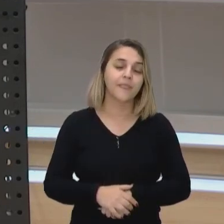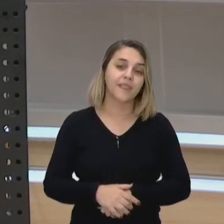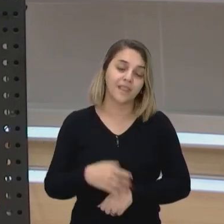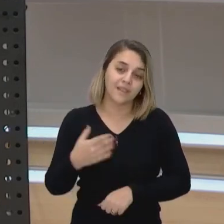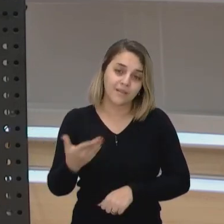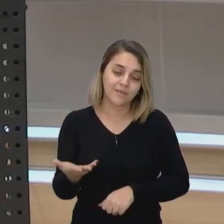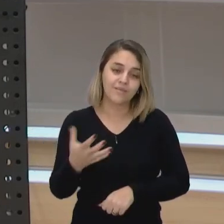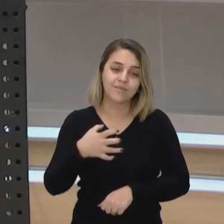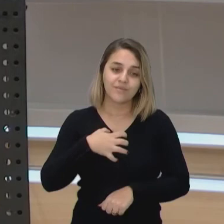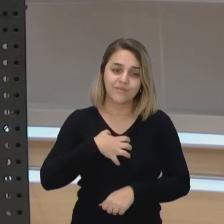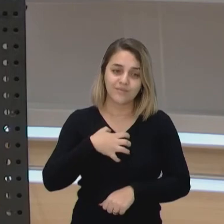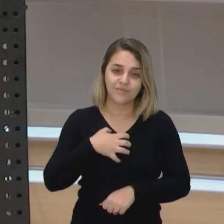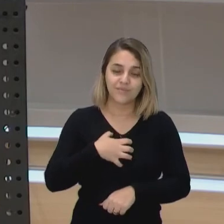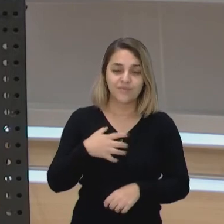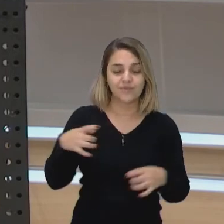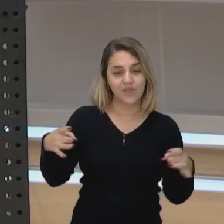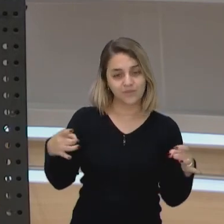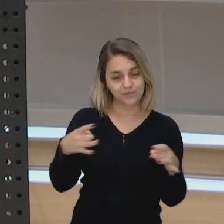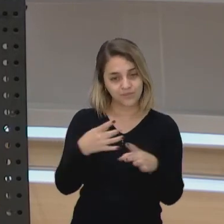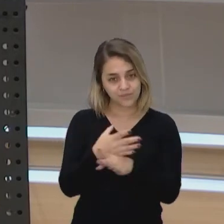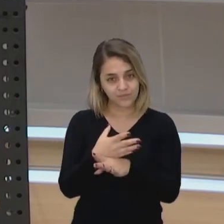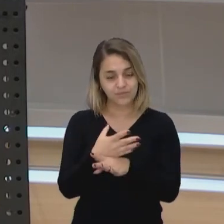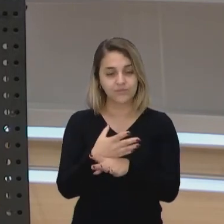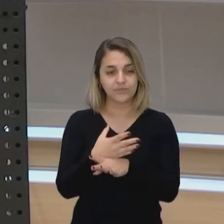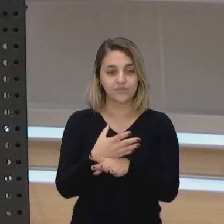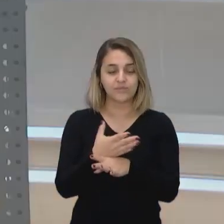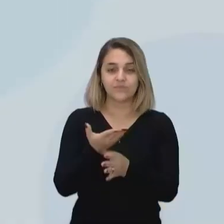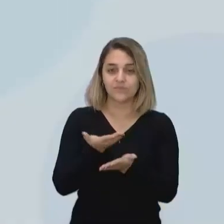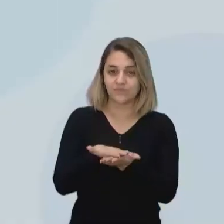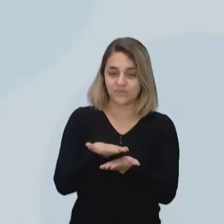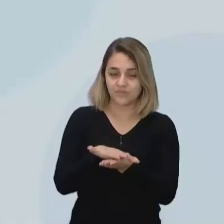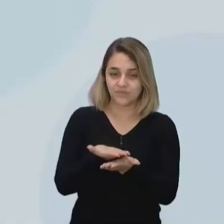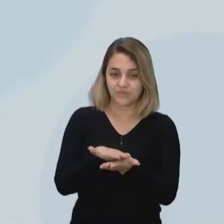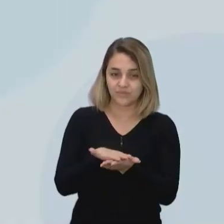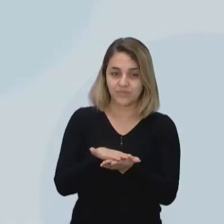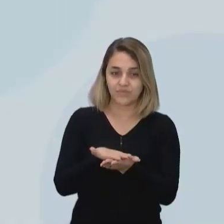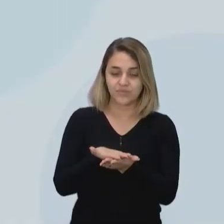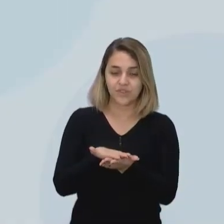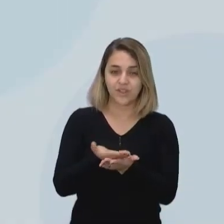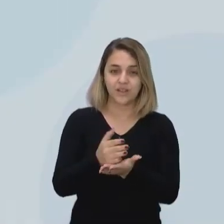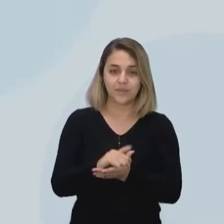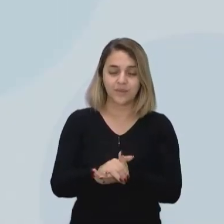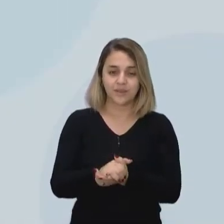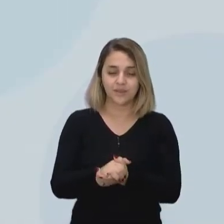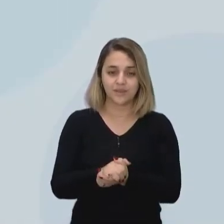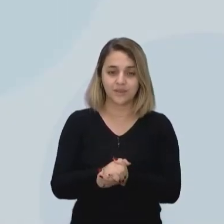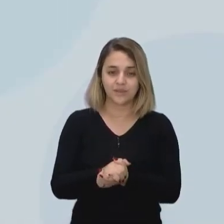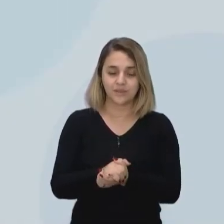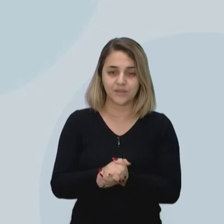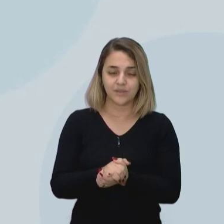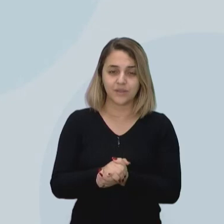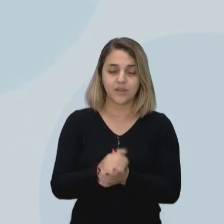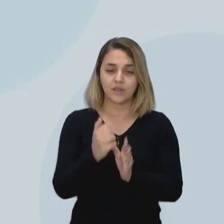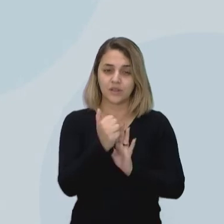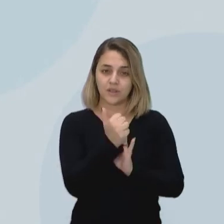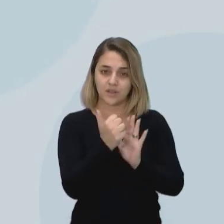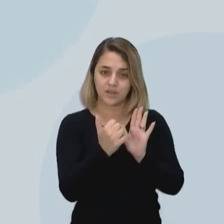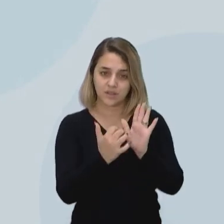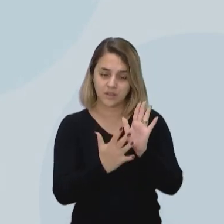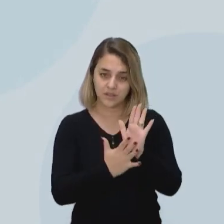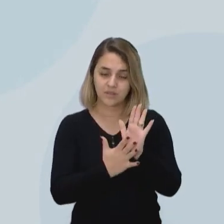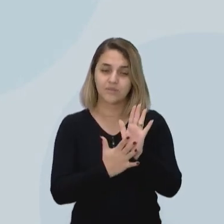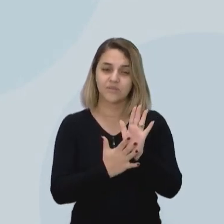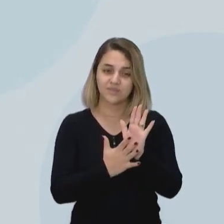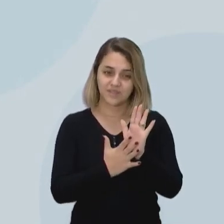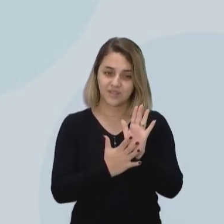forma a gente está concluindo então a nossa aula né é do da atividade ainda